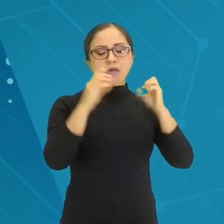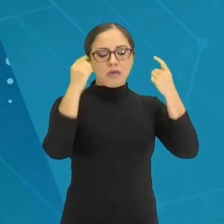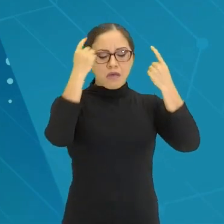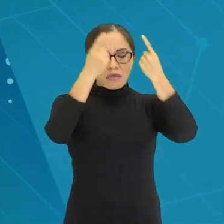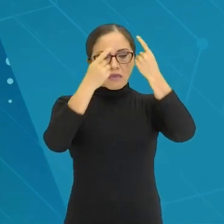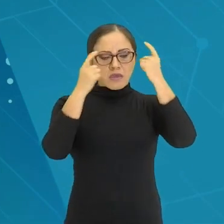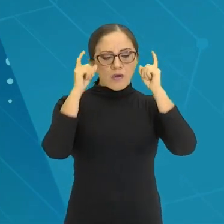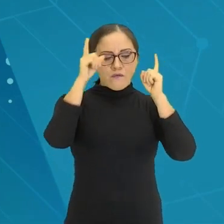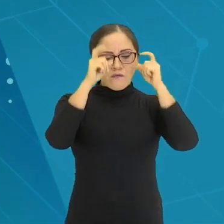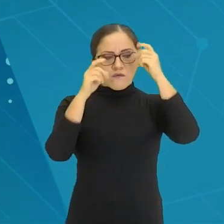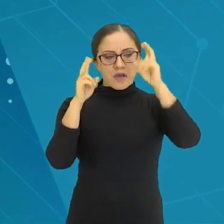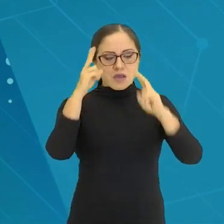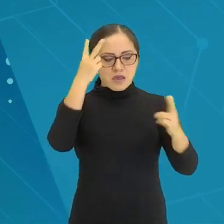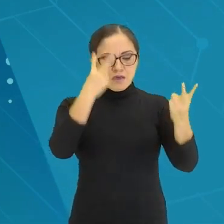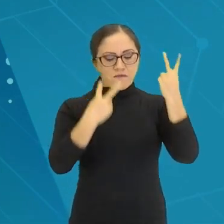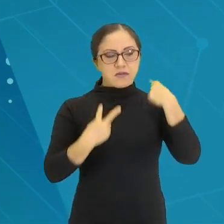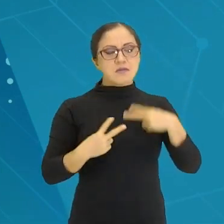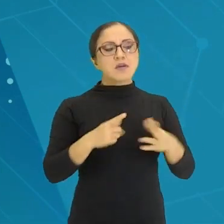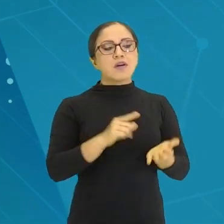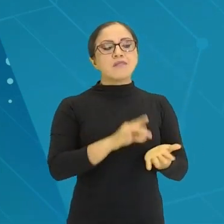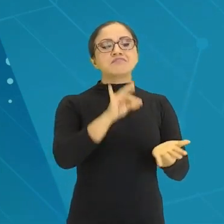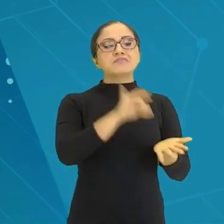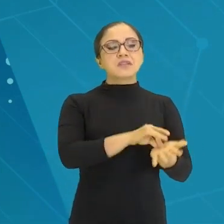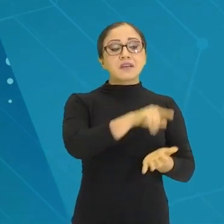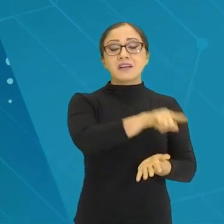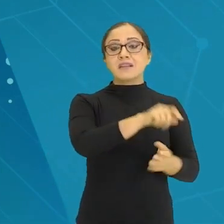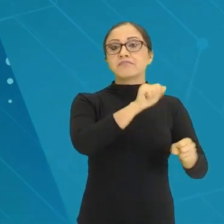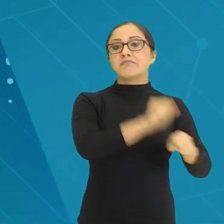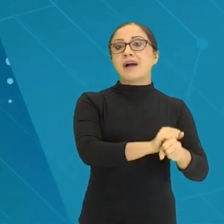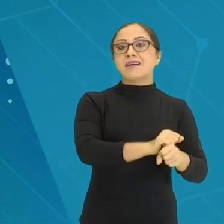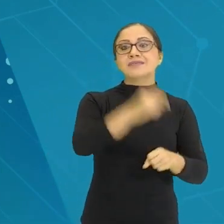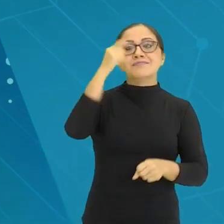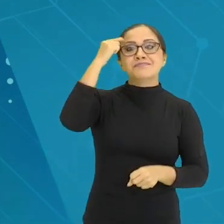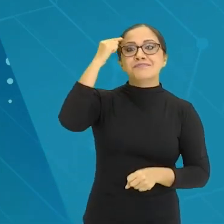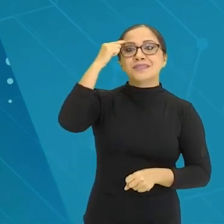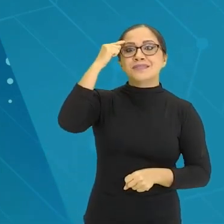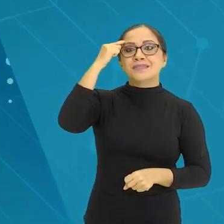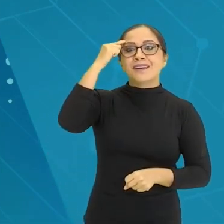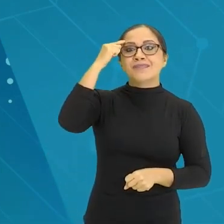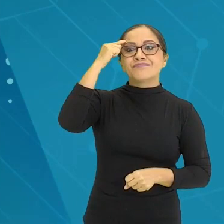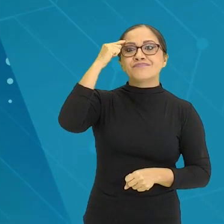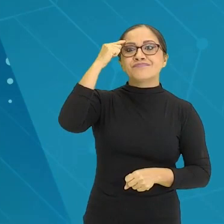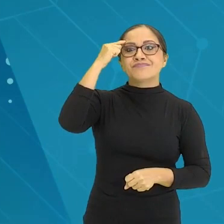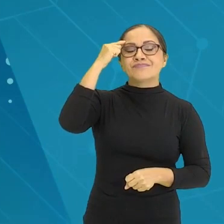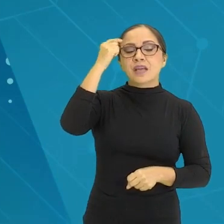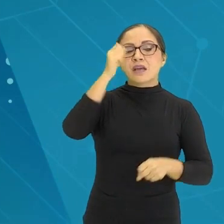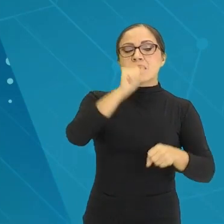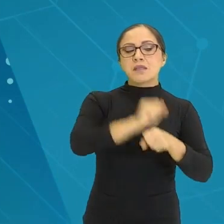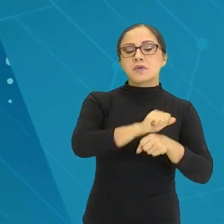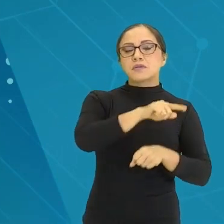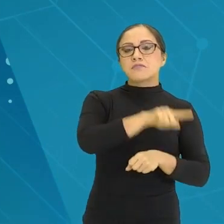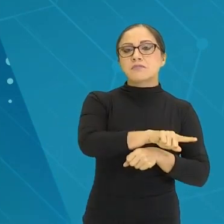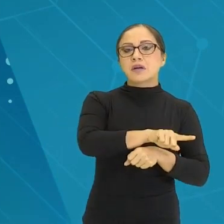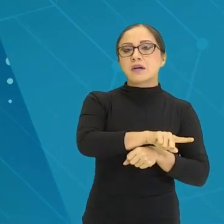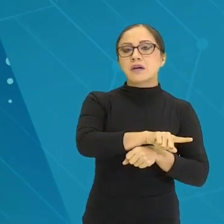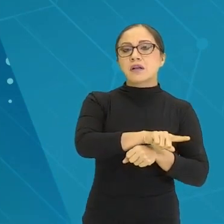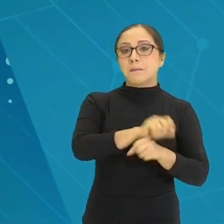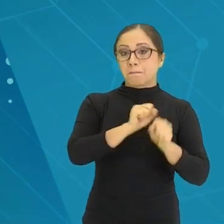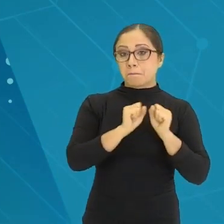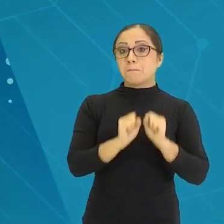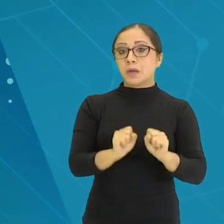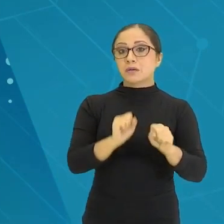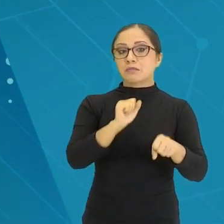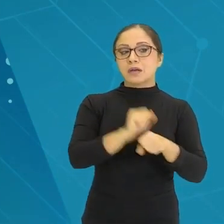que valide o que ele está fazendo, ele para de pensar. Melhor, ele pode parar de pensar, porque alguém,